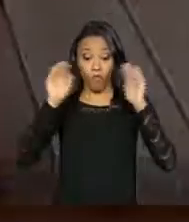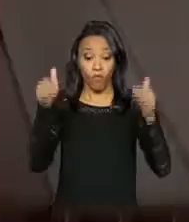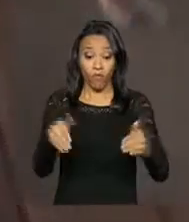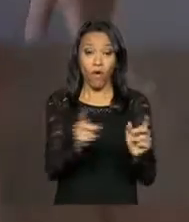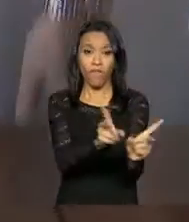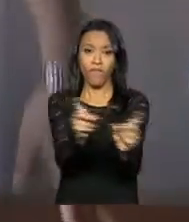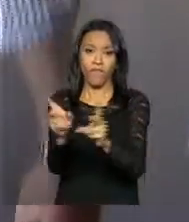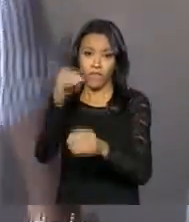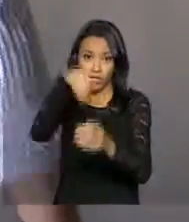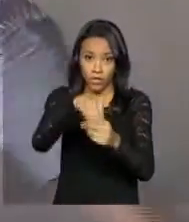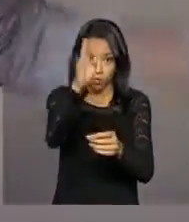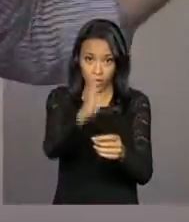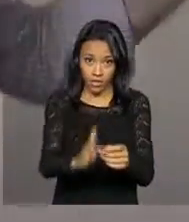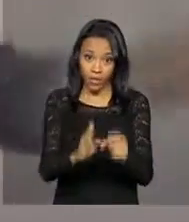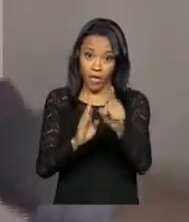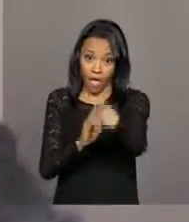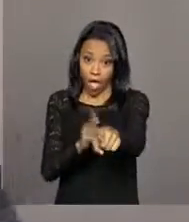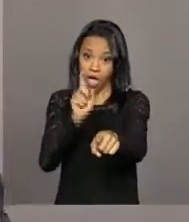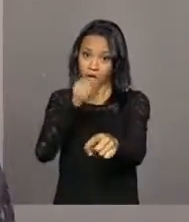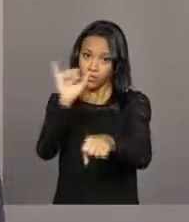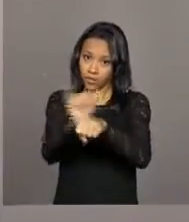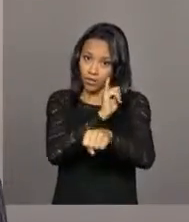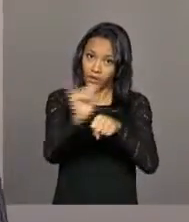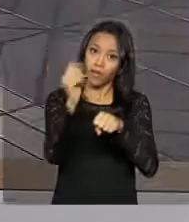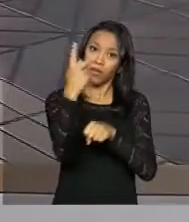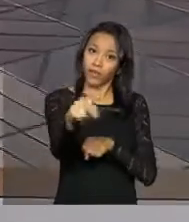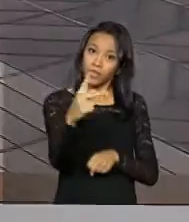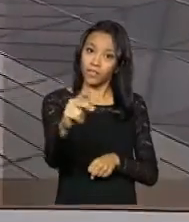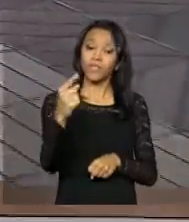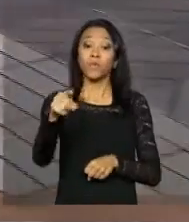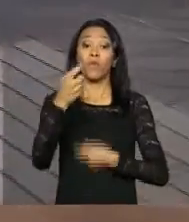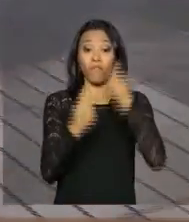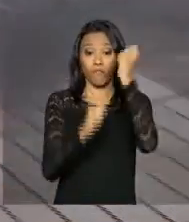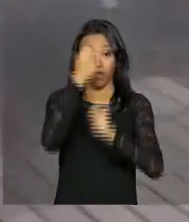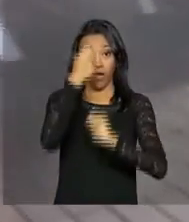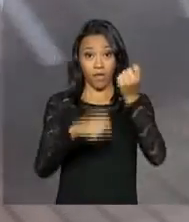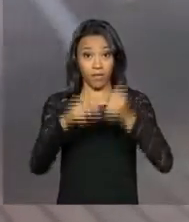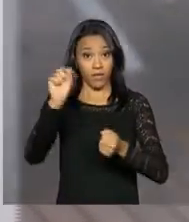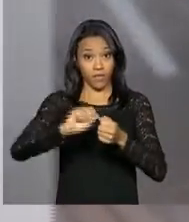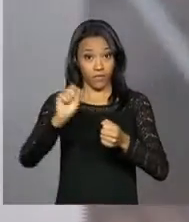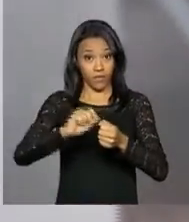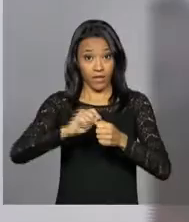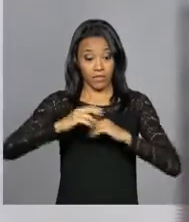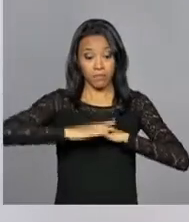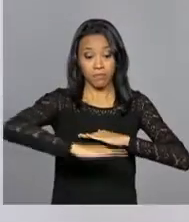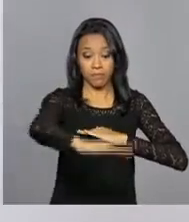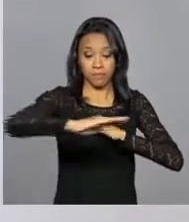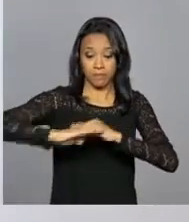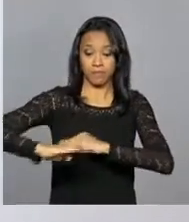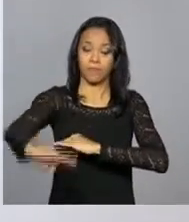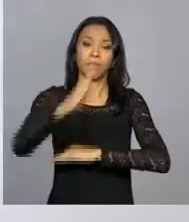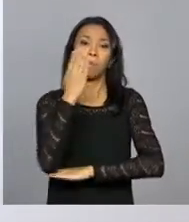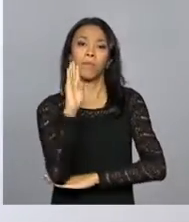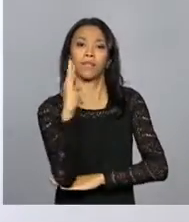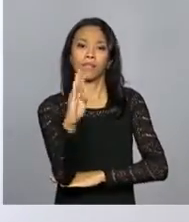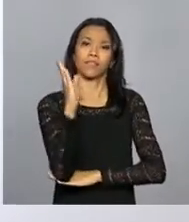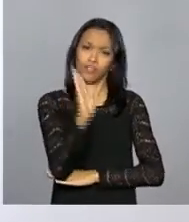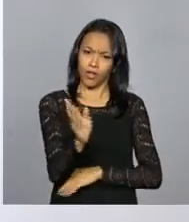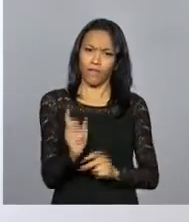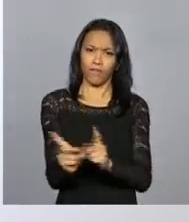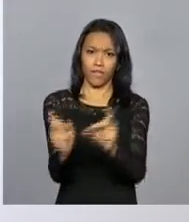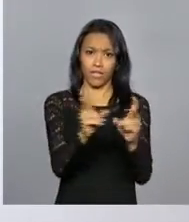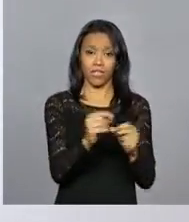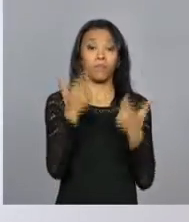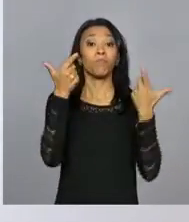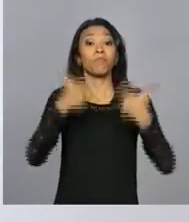externo. Essa é a estratégia do diretor-presidente de uma fábrica de pisos de madeira no Distrito Federal que já vende para os